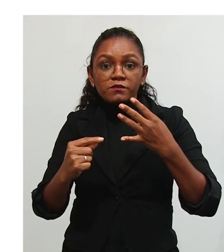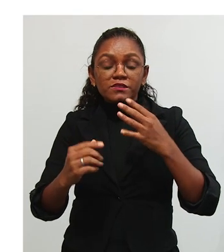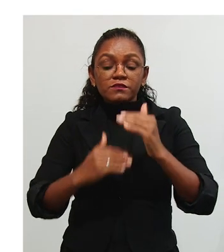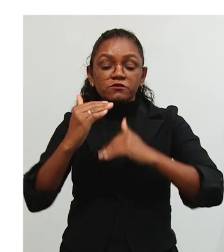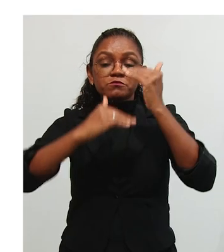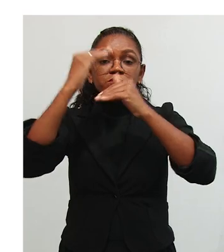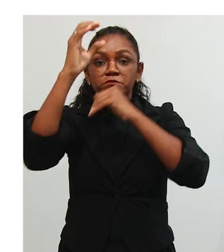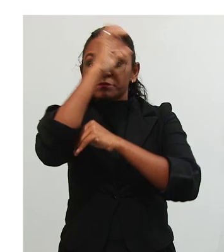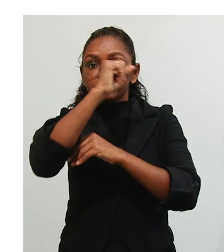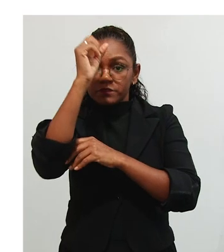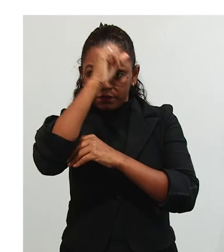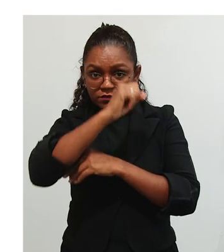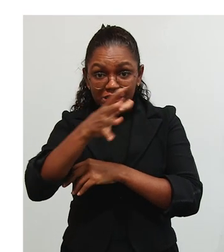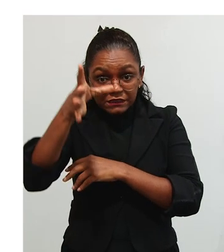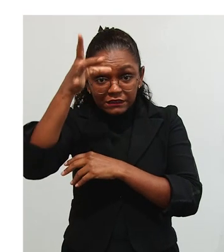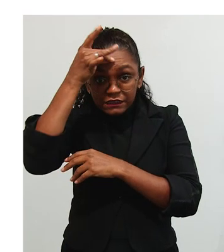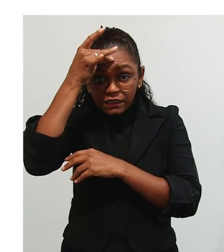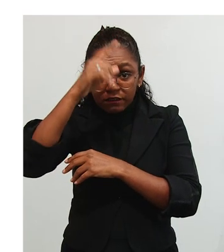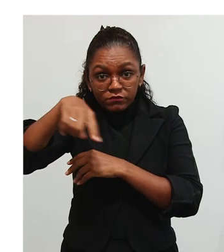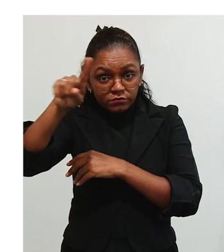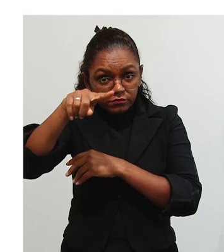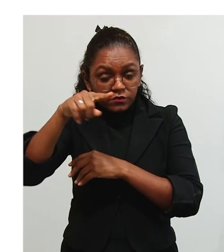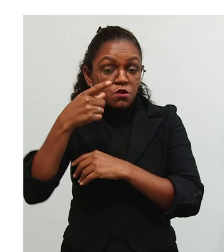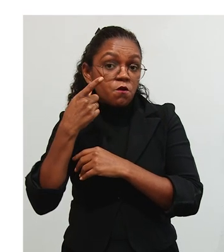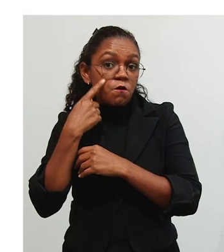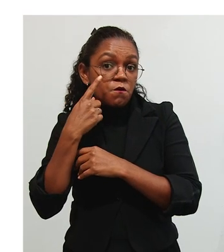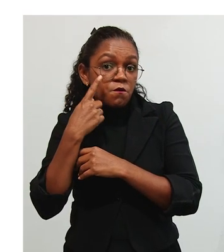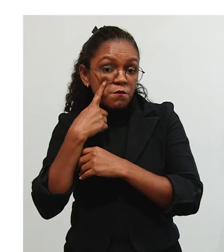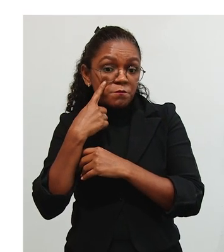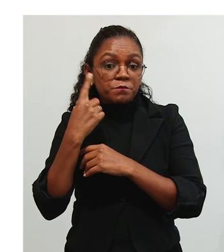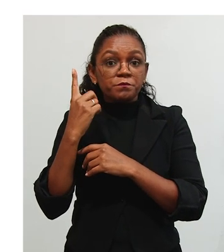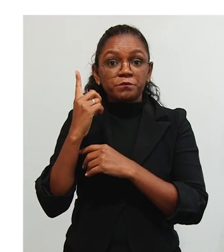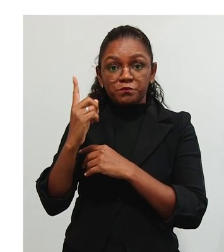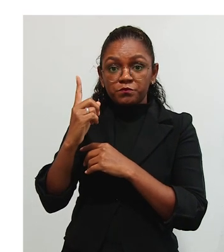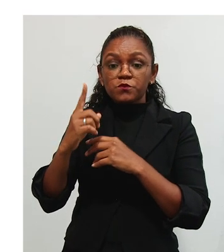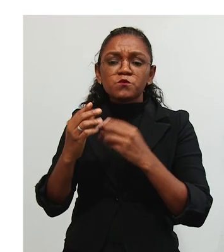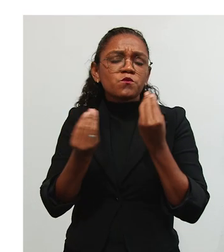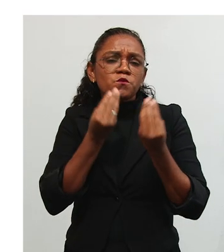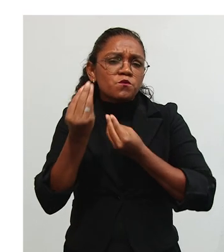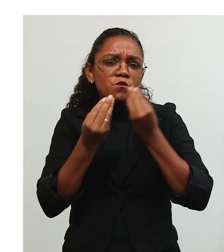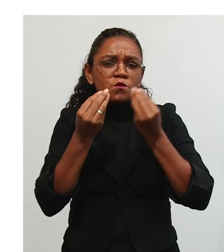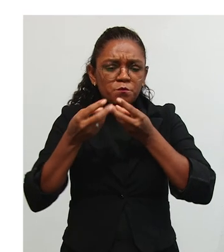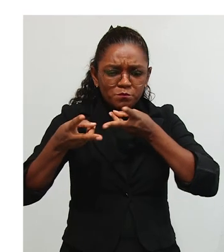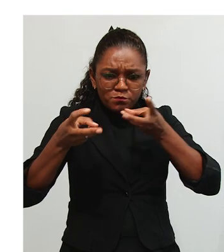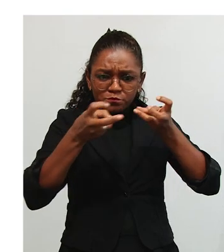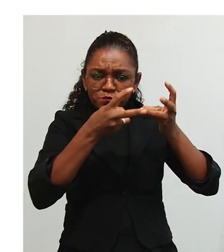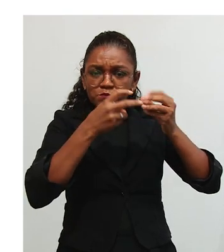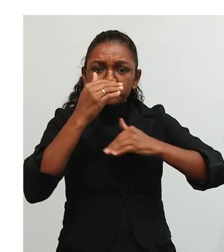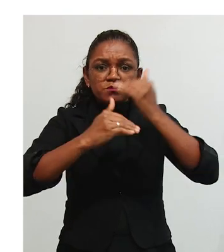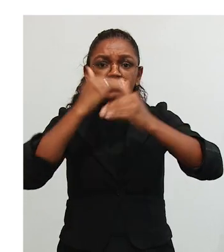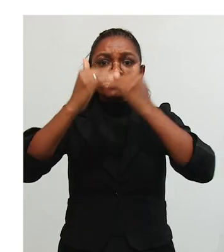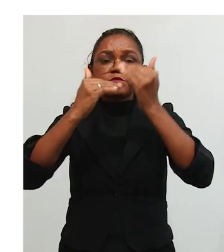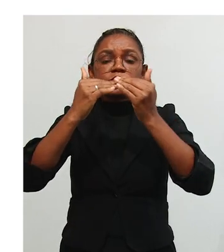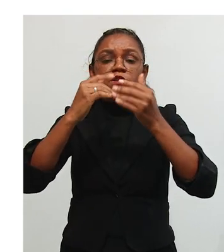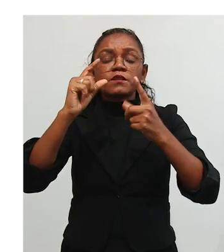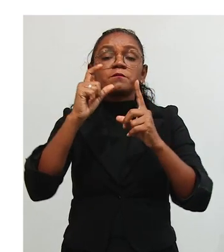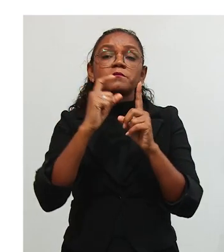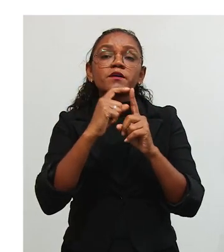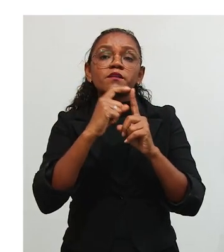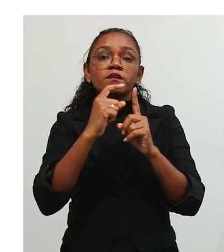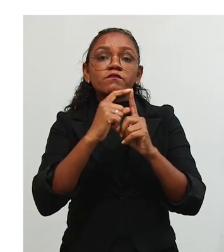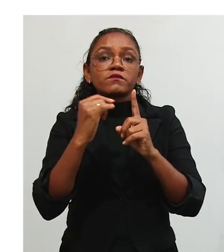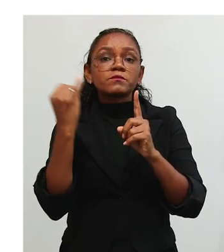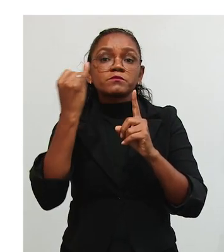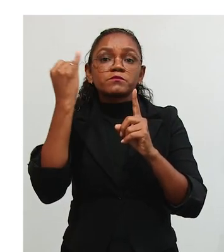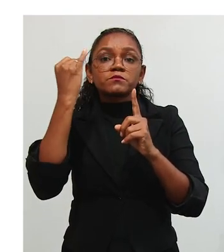desenvolvimento e da aprendizagem. Gravem aí. Então, como que é essa concepção de desenvolvimento? Que qual que